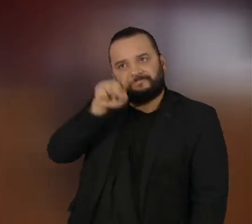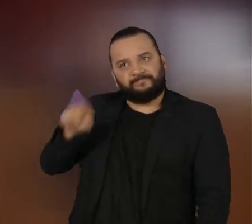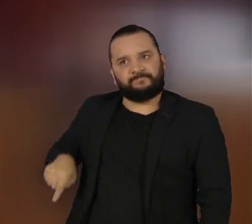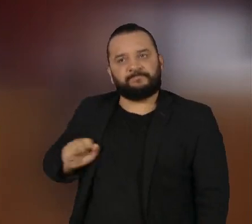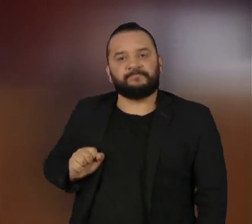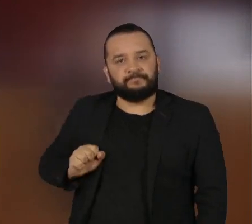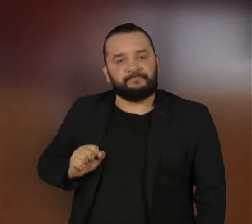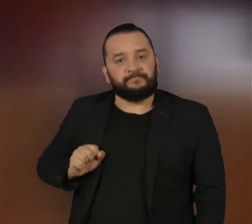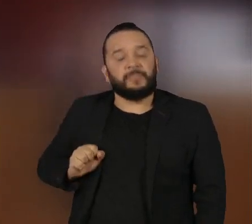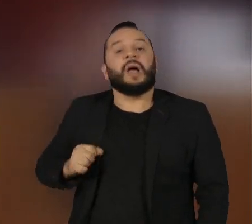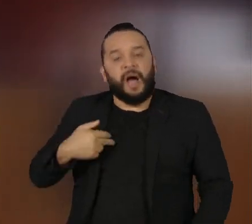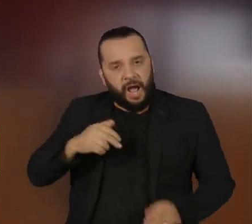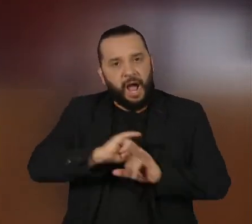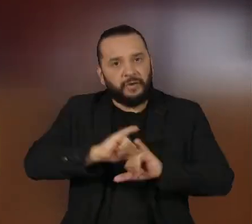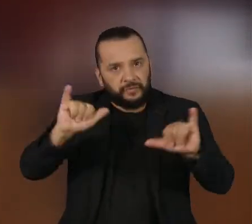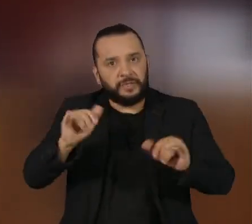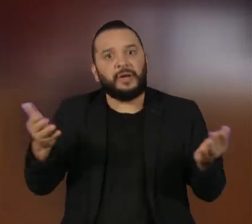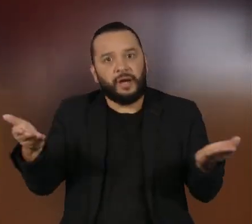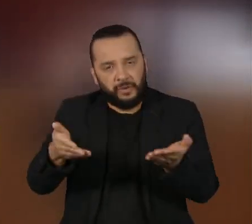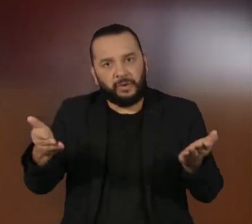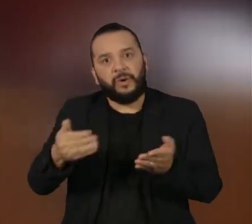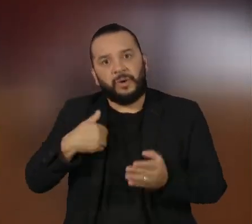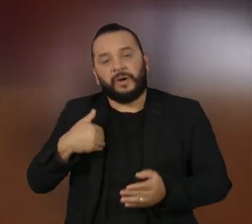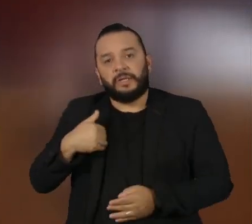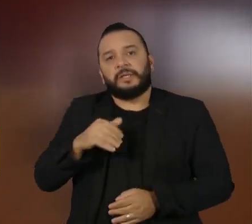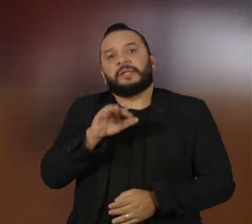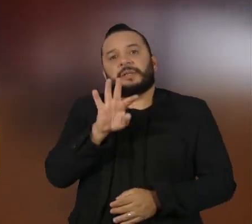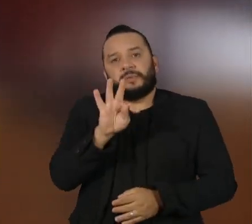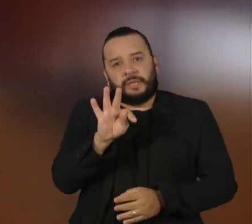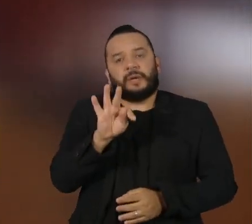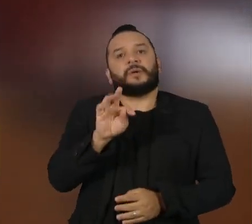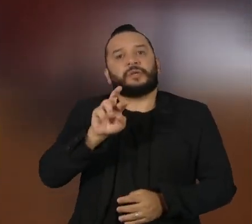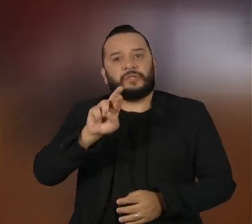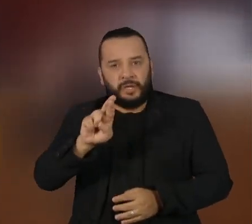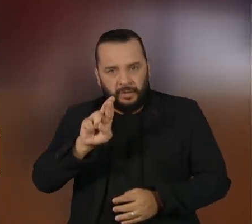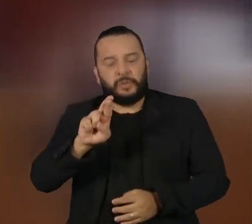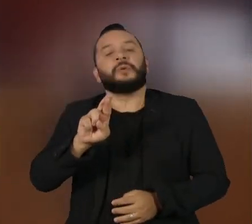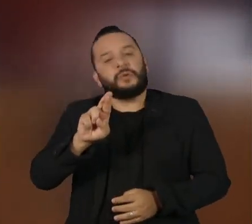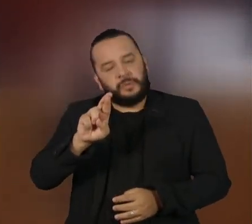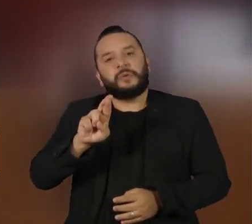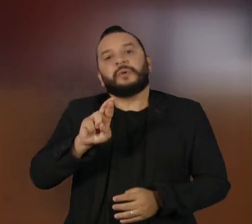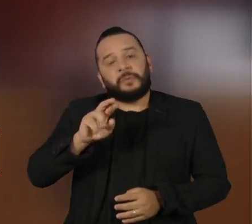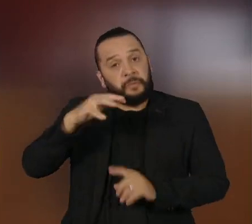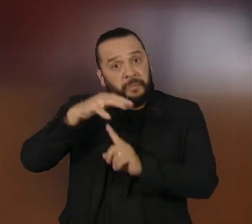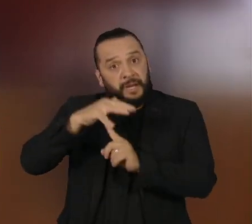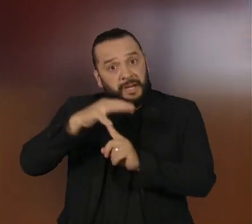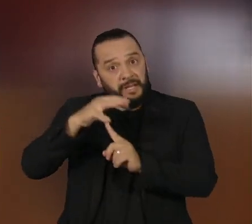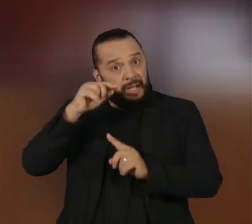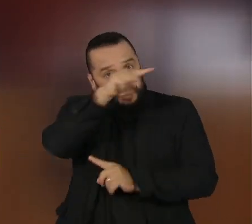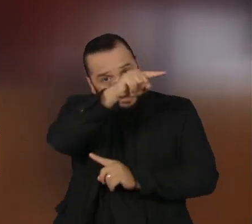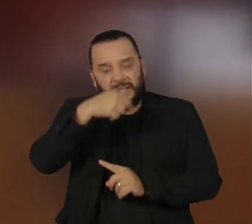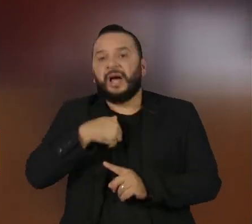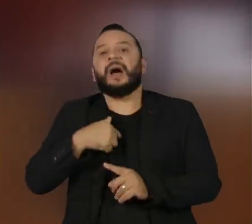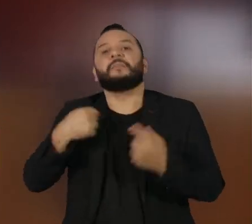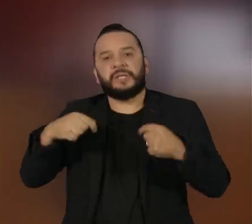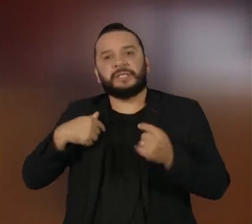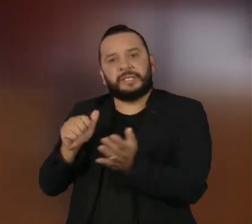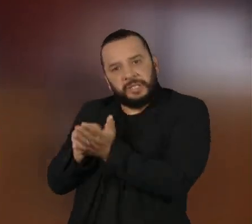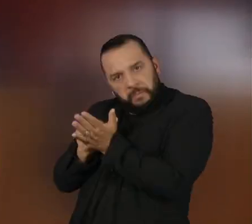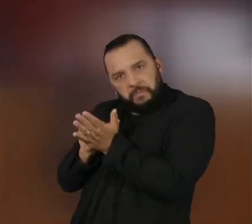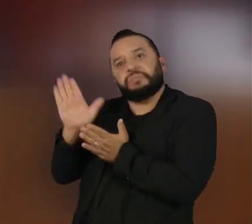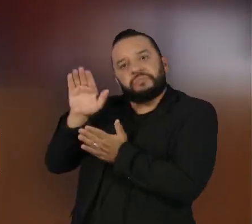comunicando-se de imediato ao Tribunal Regional Eleitoral do Paraná para a imediata execução do acórdão, independentemente de